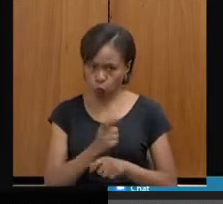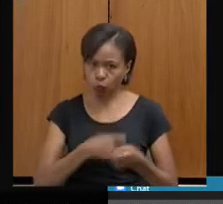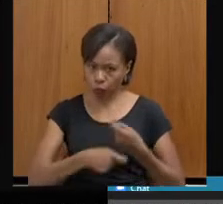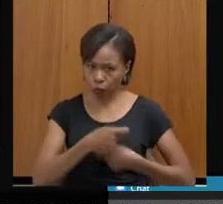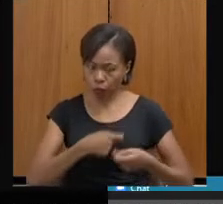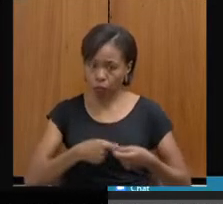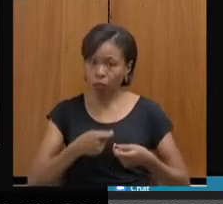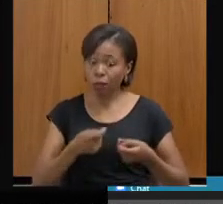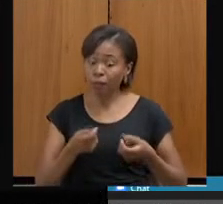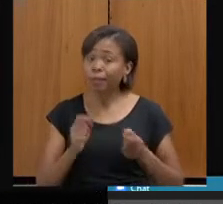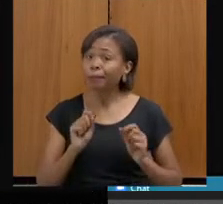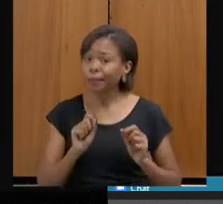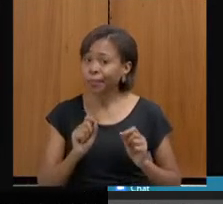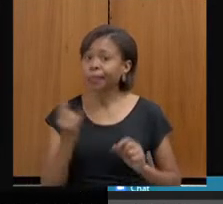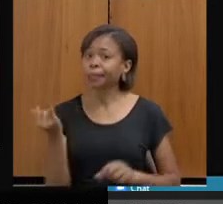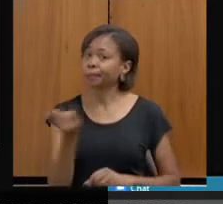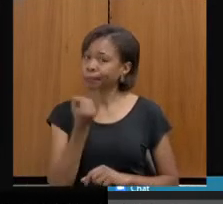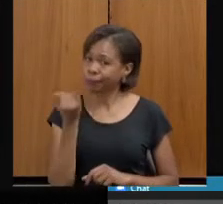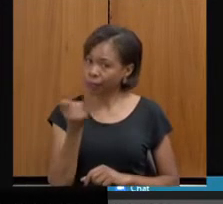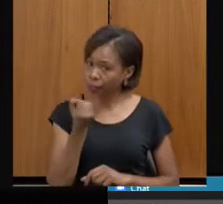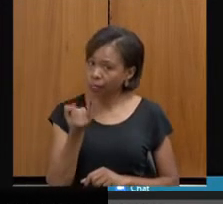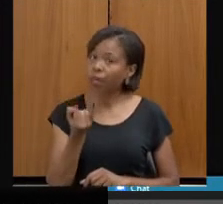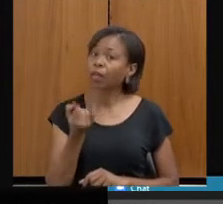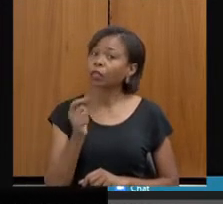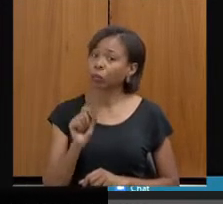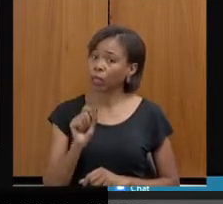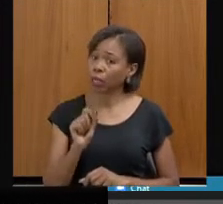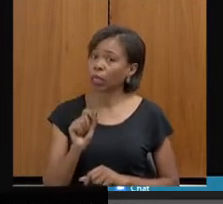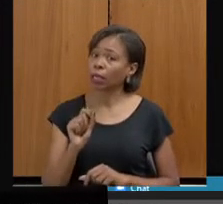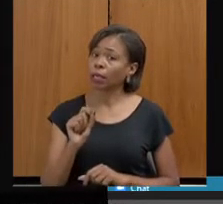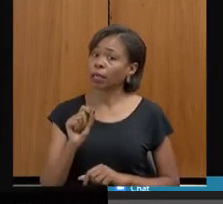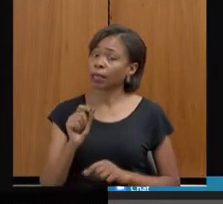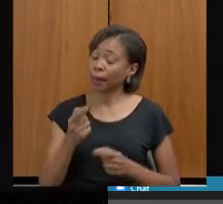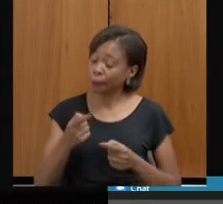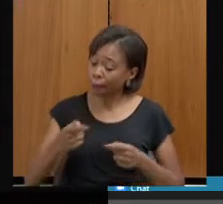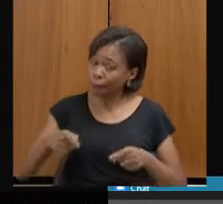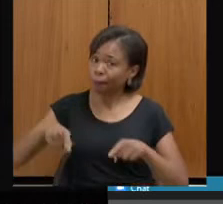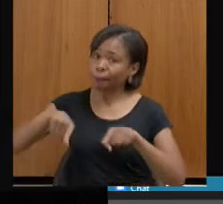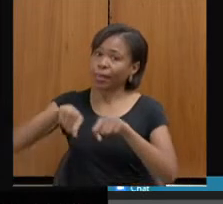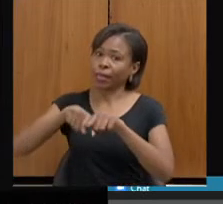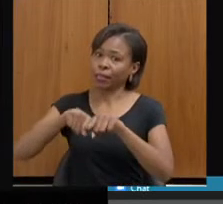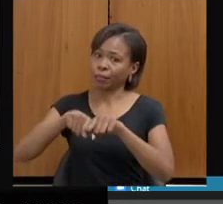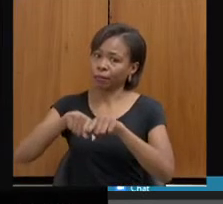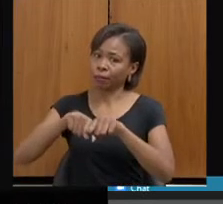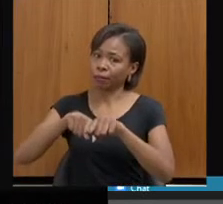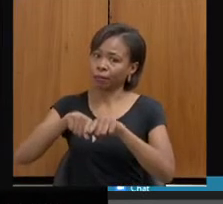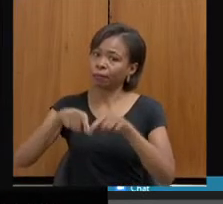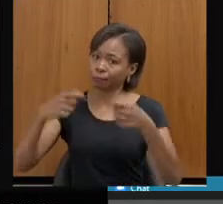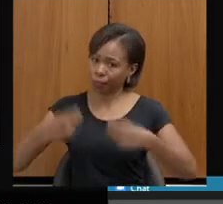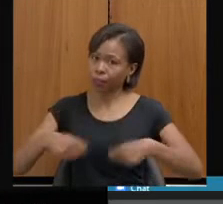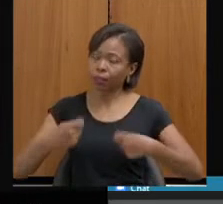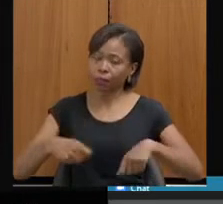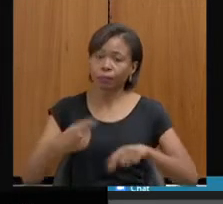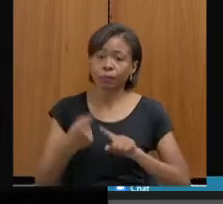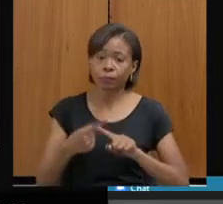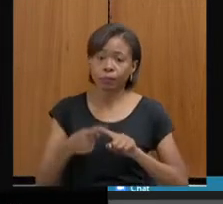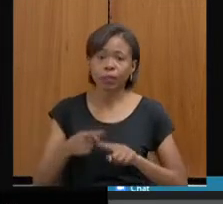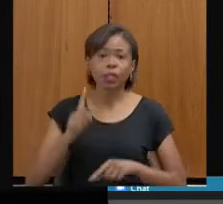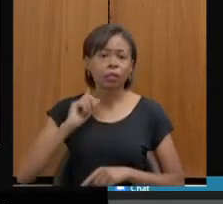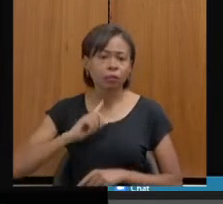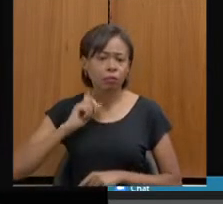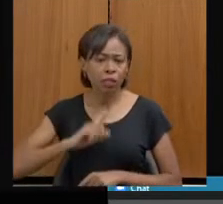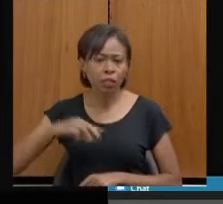importante procurar as parcerias, porque, olha, a realidade do Estado,